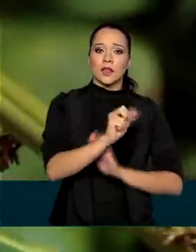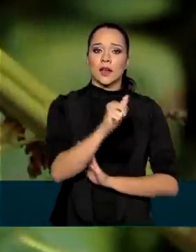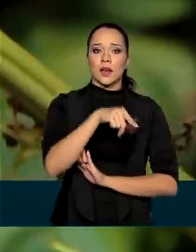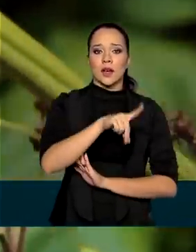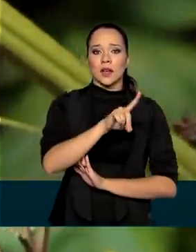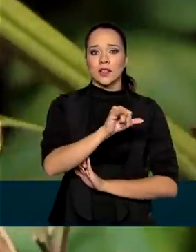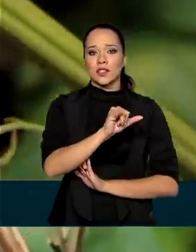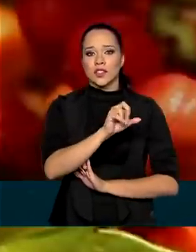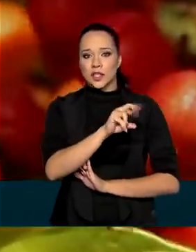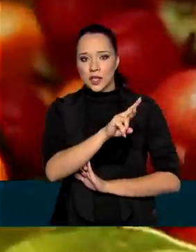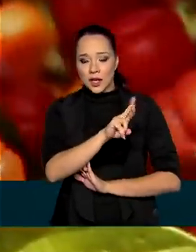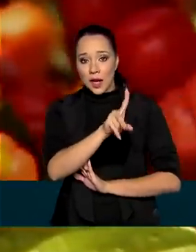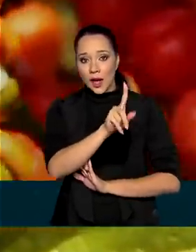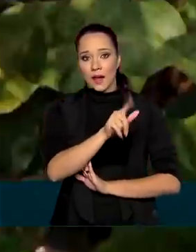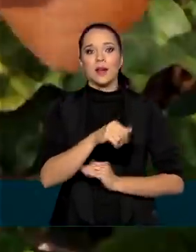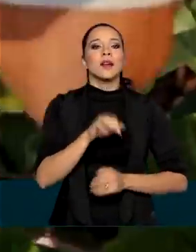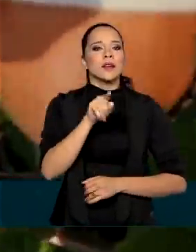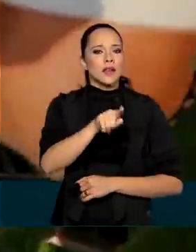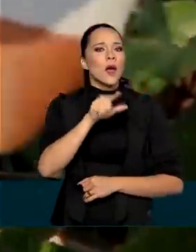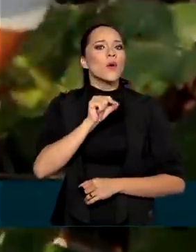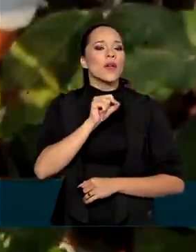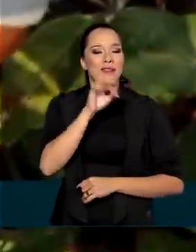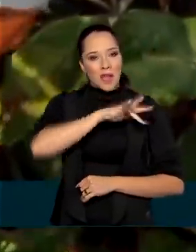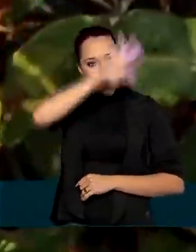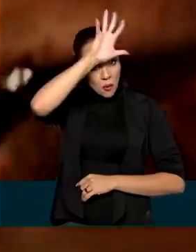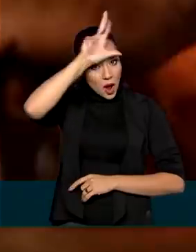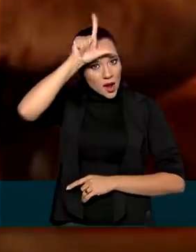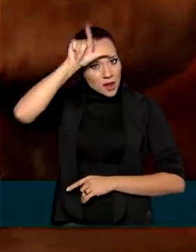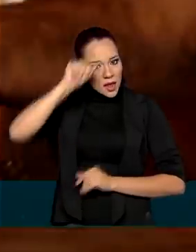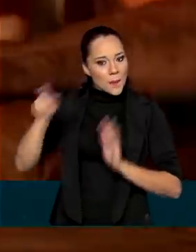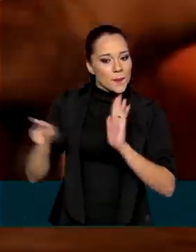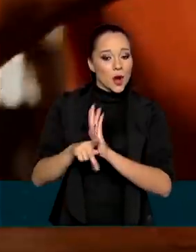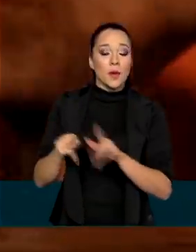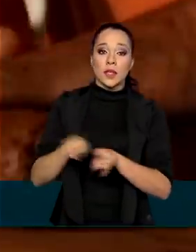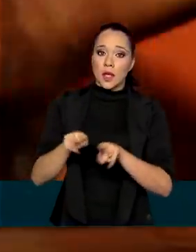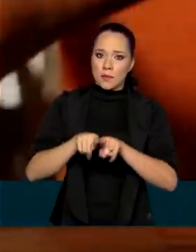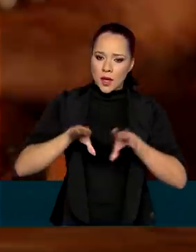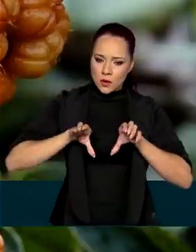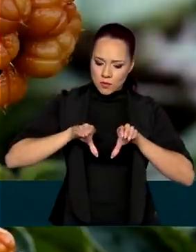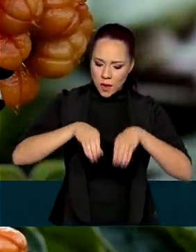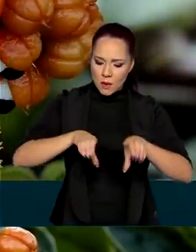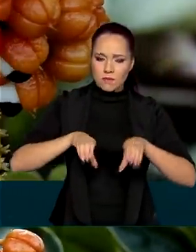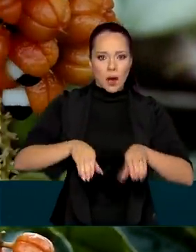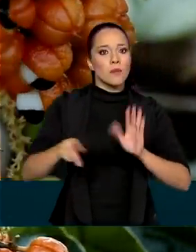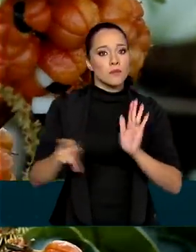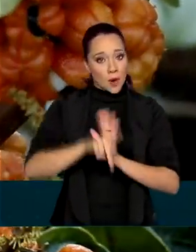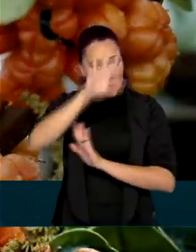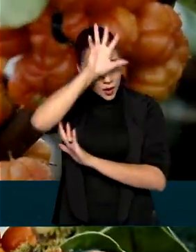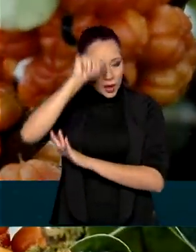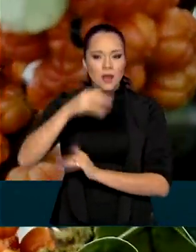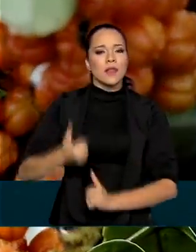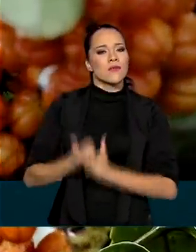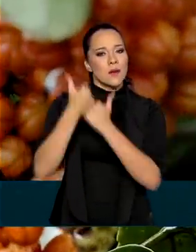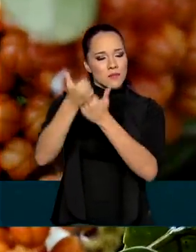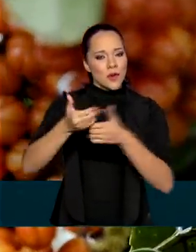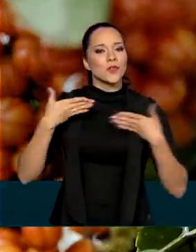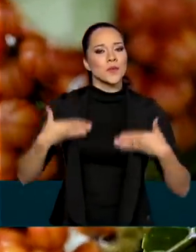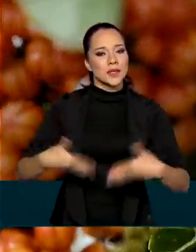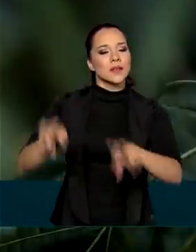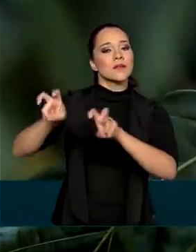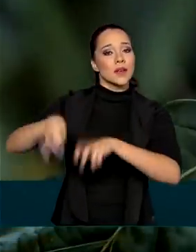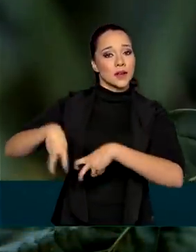Marau, de reconhecimento do Guaraná nativo e do Bastão de Guaraná, que teve o apoio do Ministério da